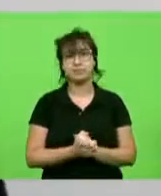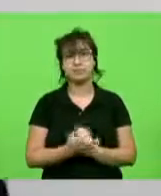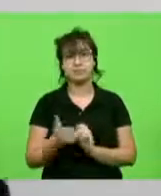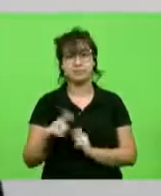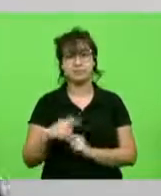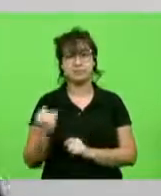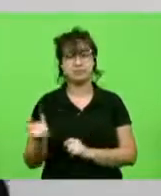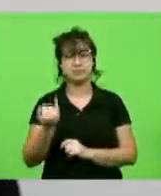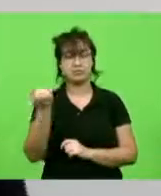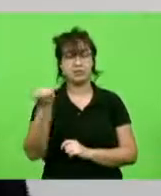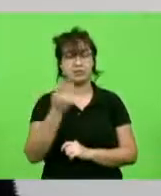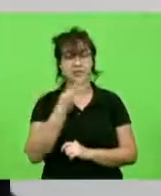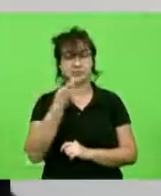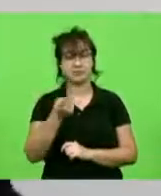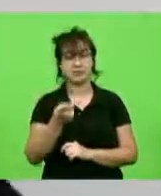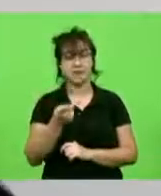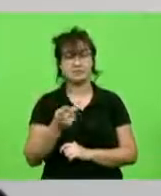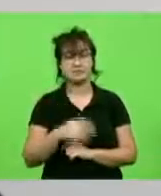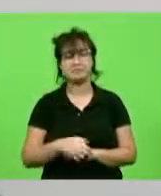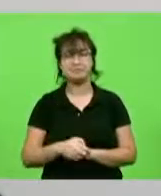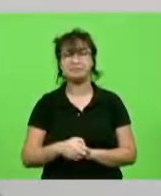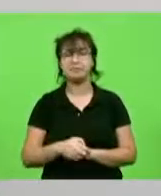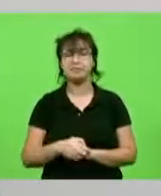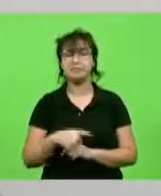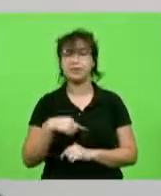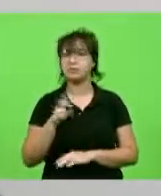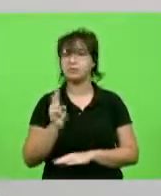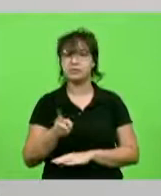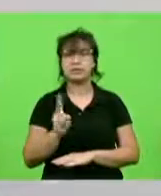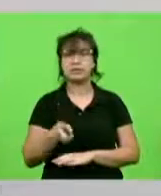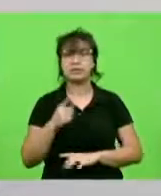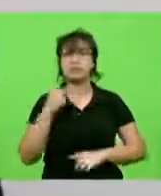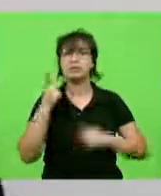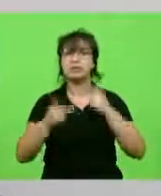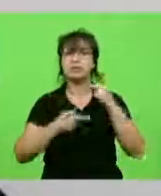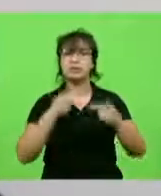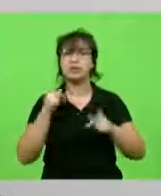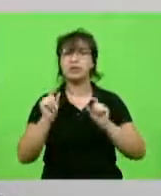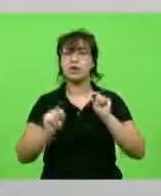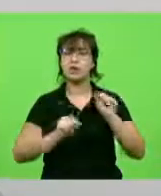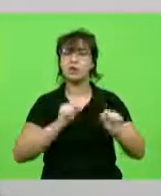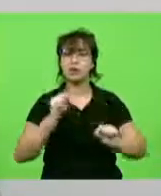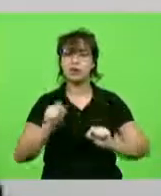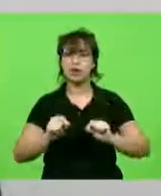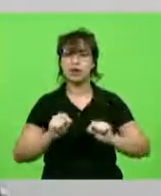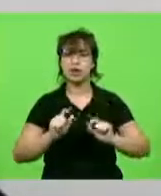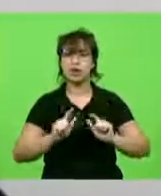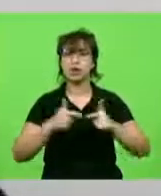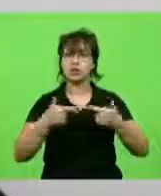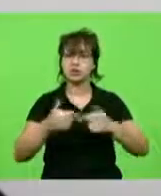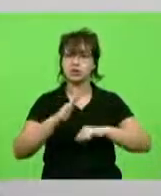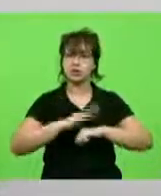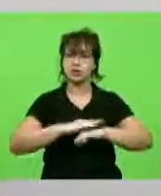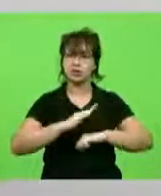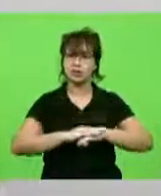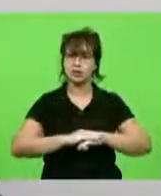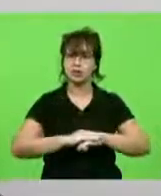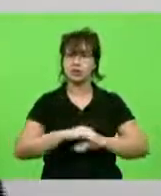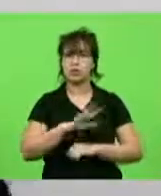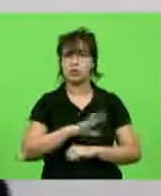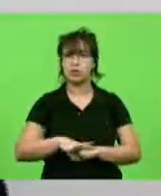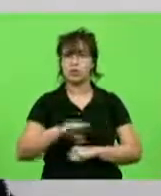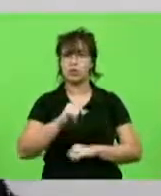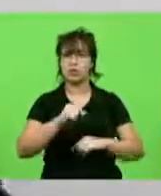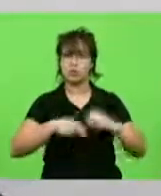importante a ser destacado, tenho dito com frequência que as ações que temos feito na Comissão de